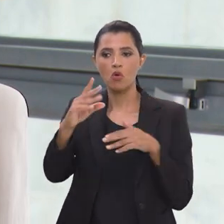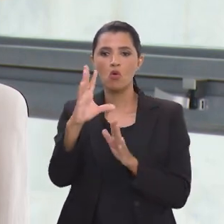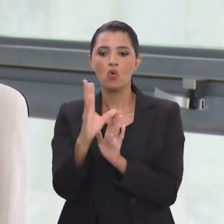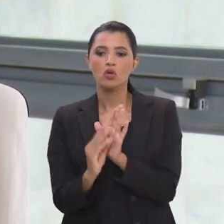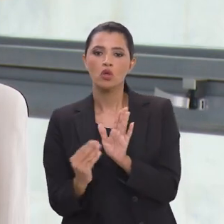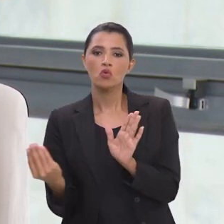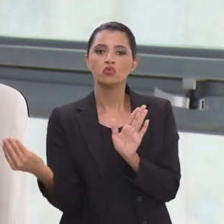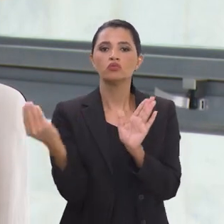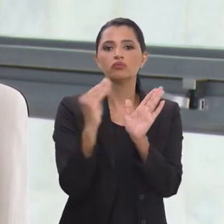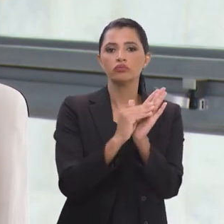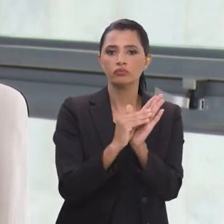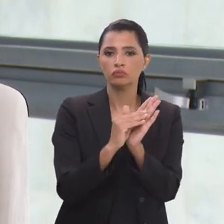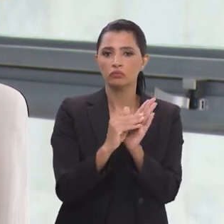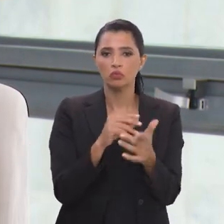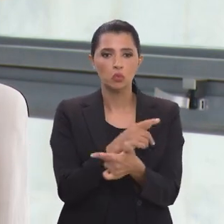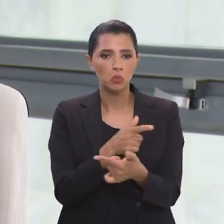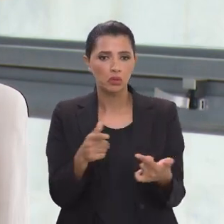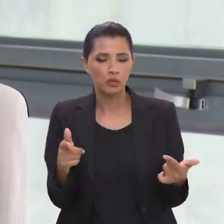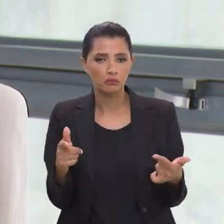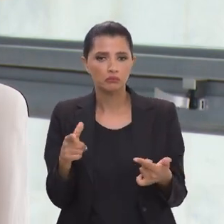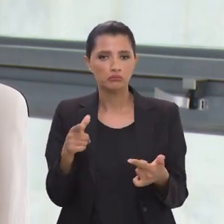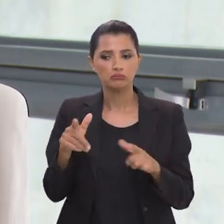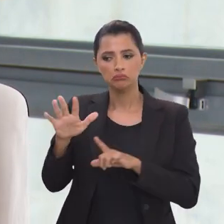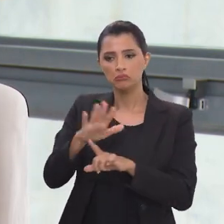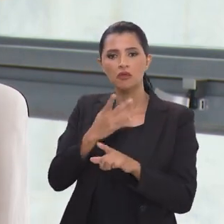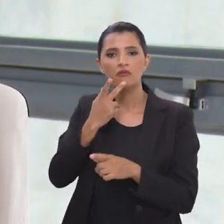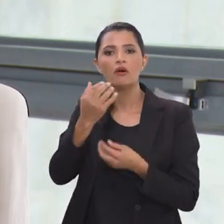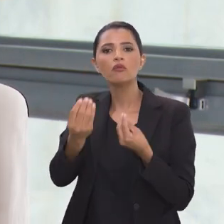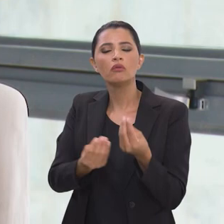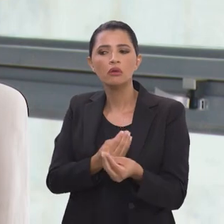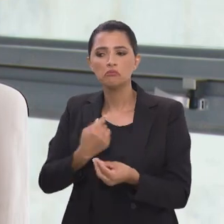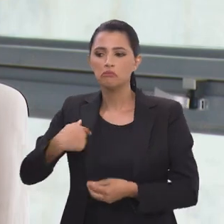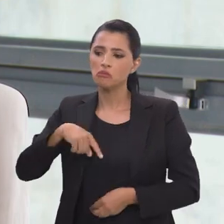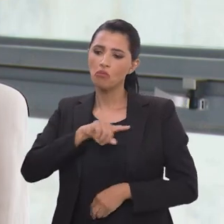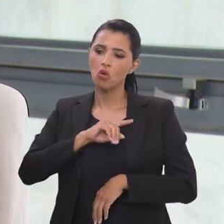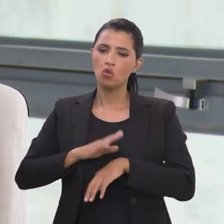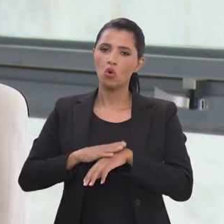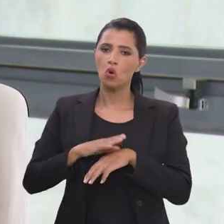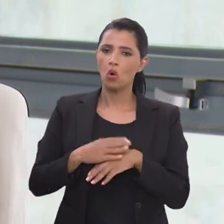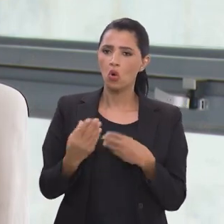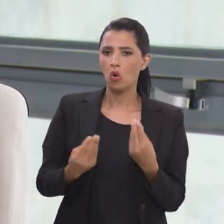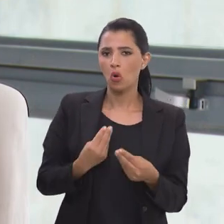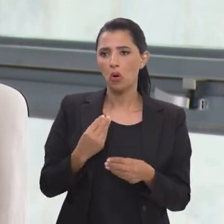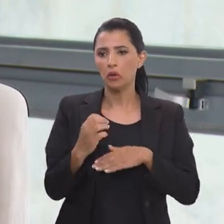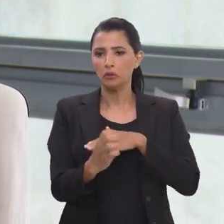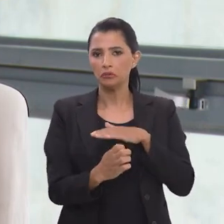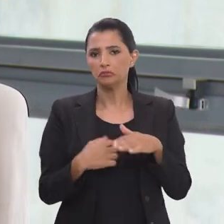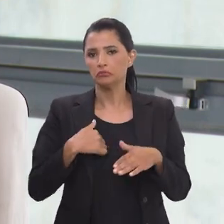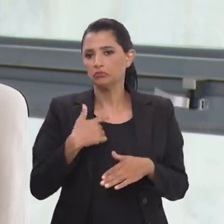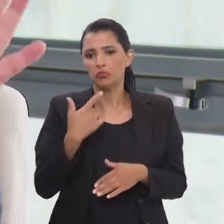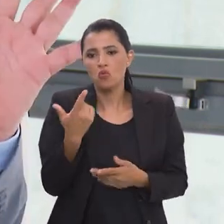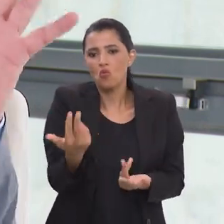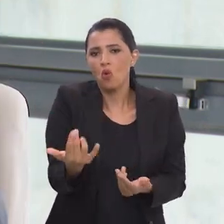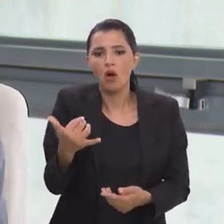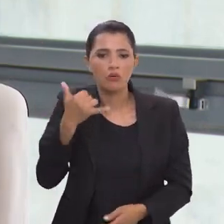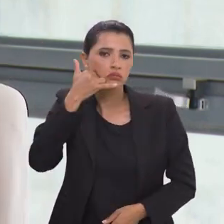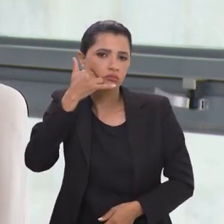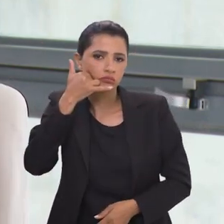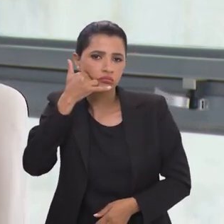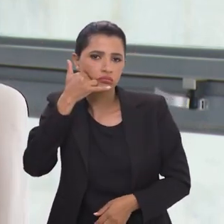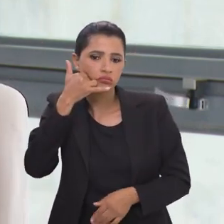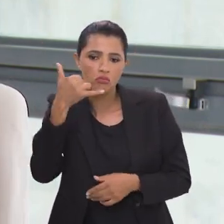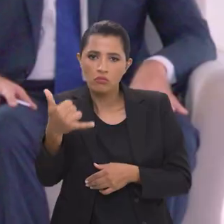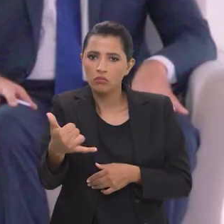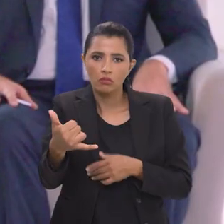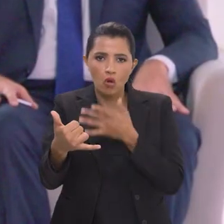conteúdo do que elas veiculam as plataformas diziam o quê? olha nós somos né como um telefone